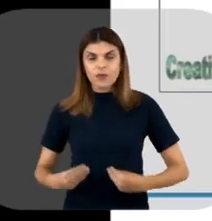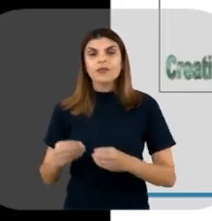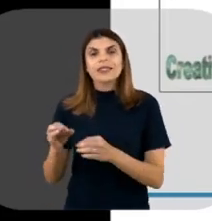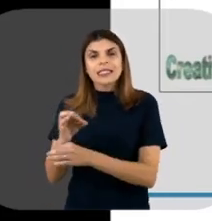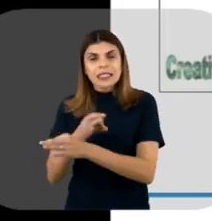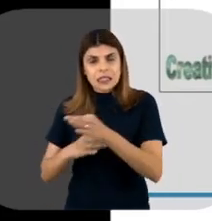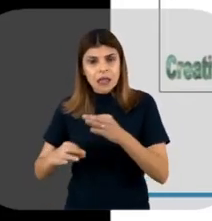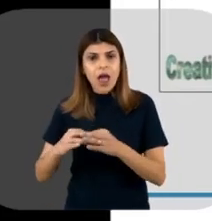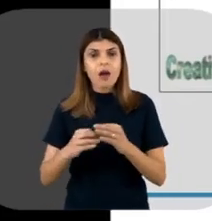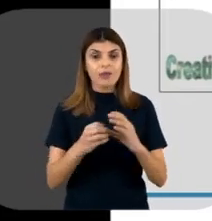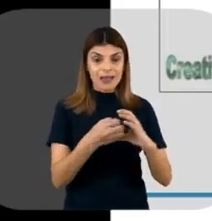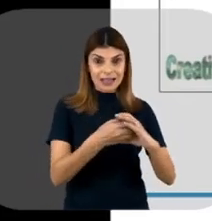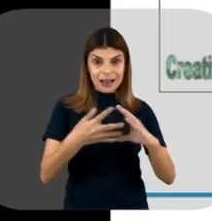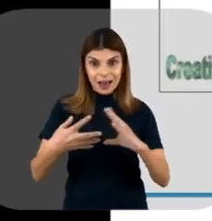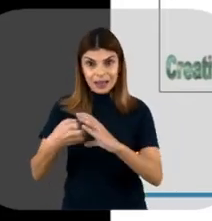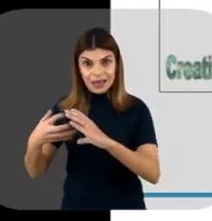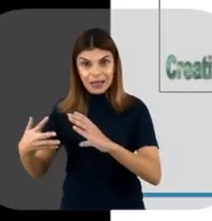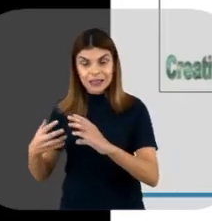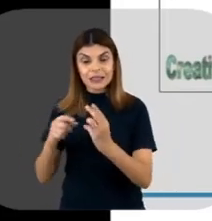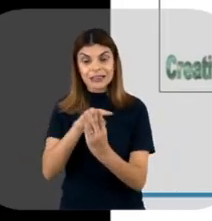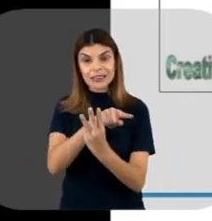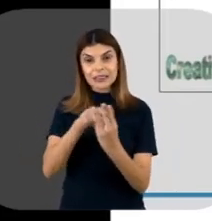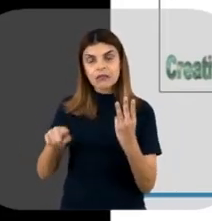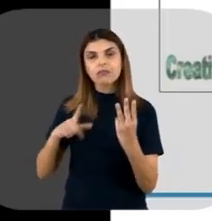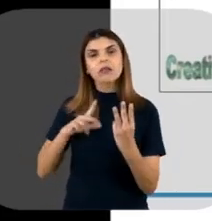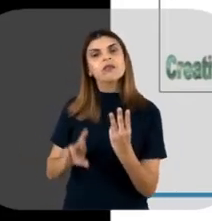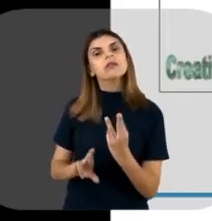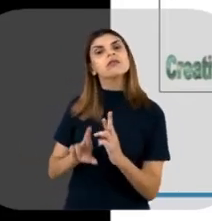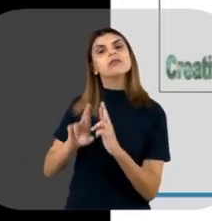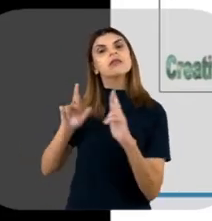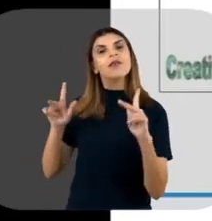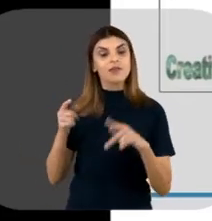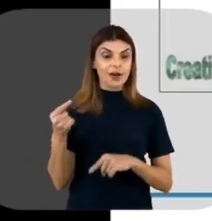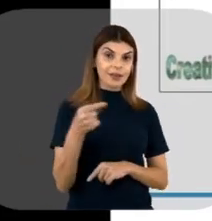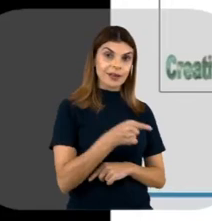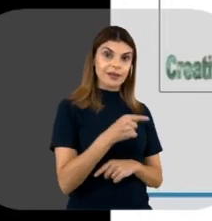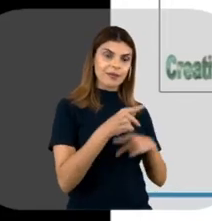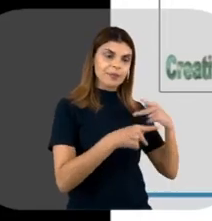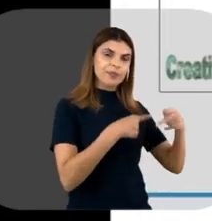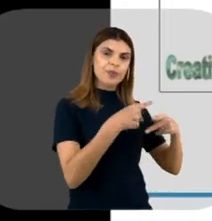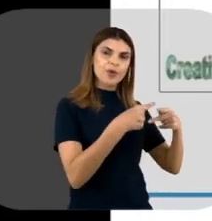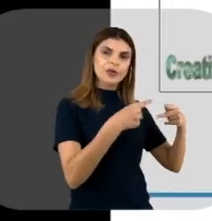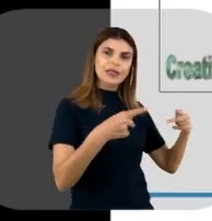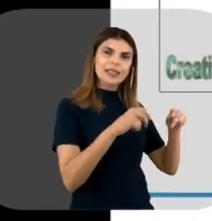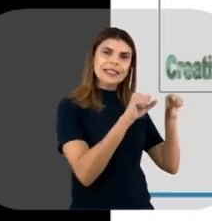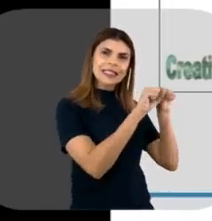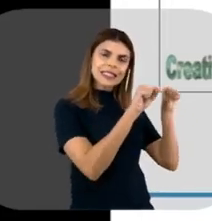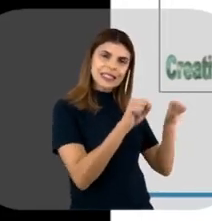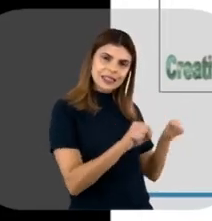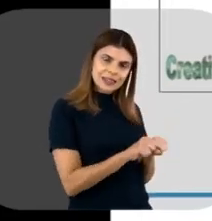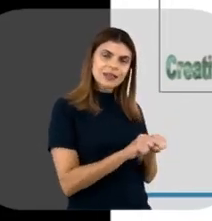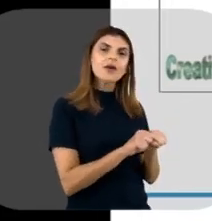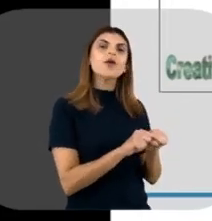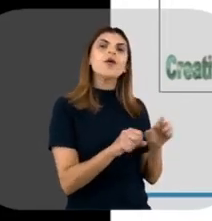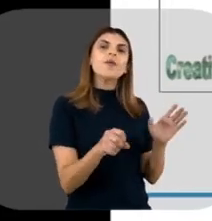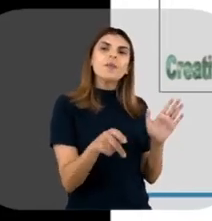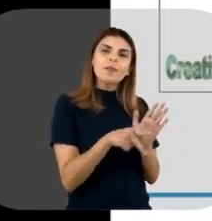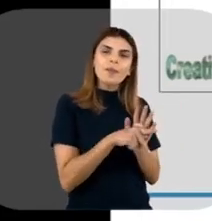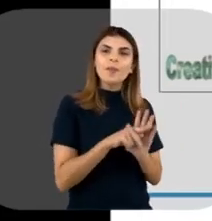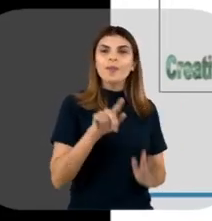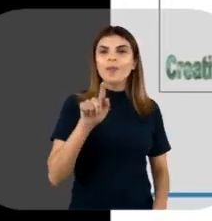expressão, elas têm o diferencial de que as proteínas produzidas nesse sistema são proteínas